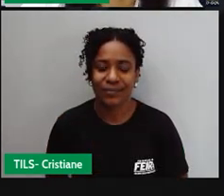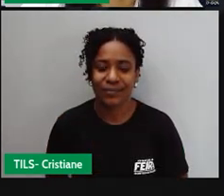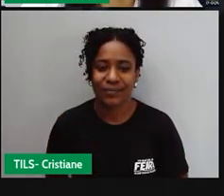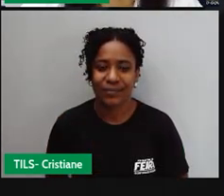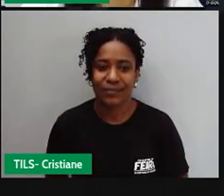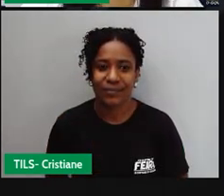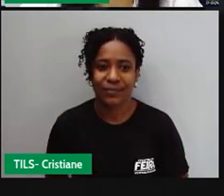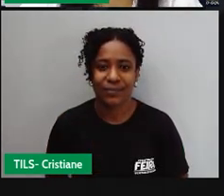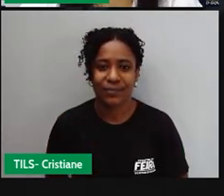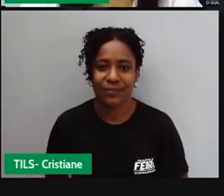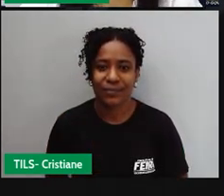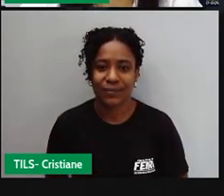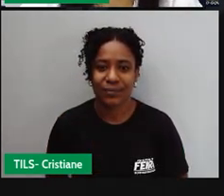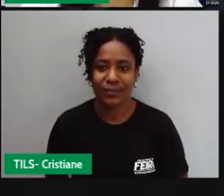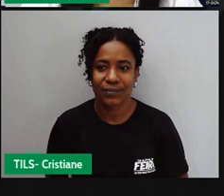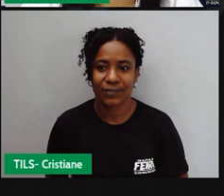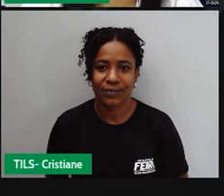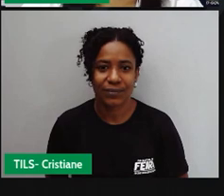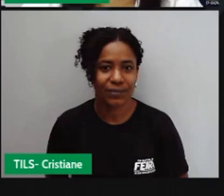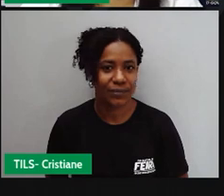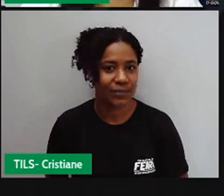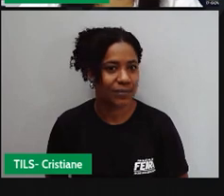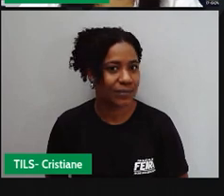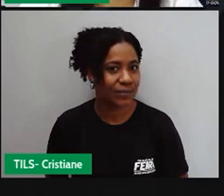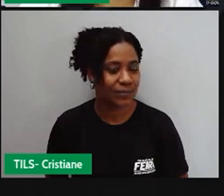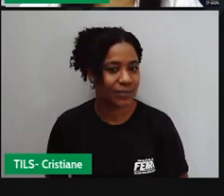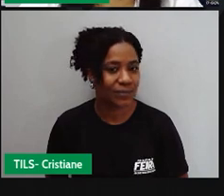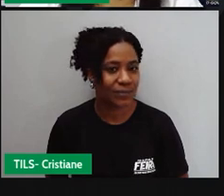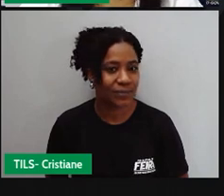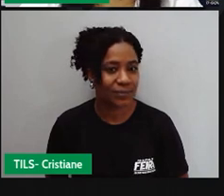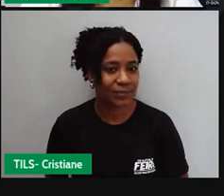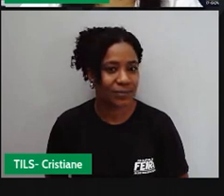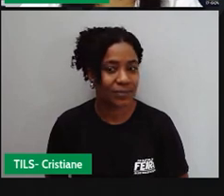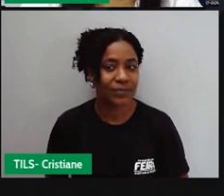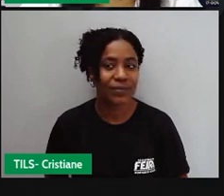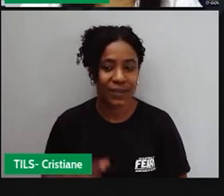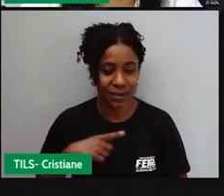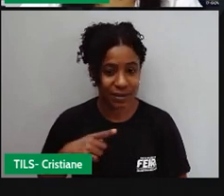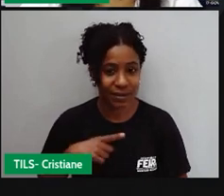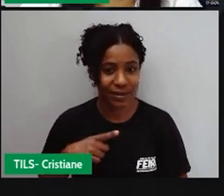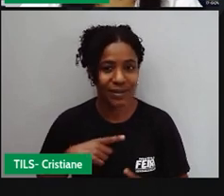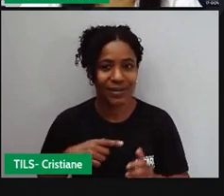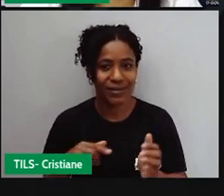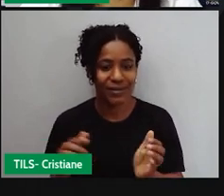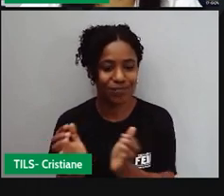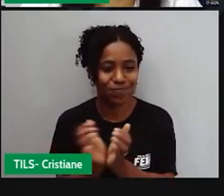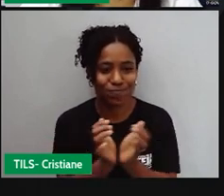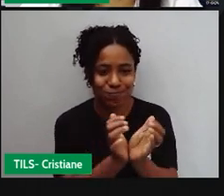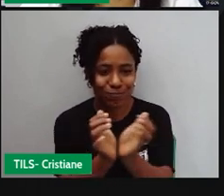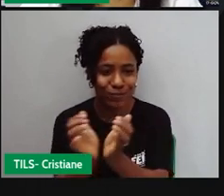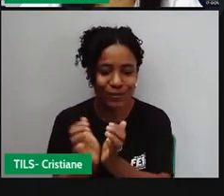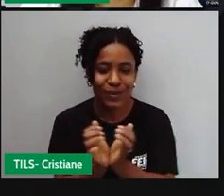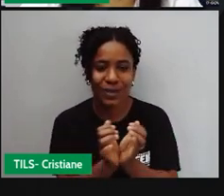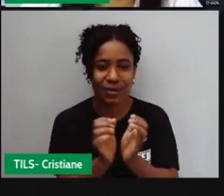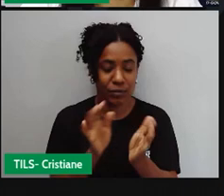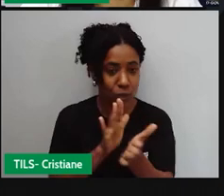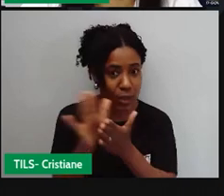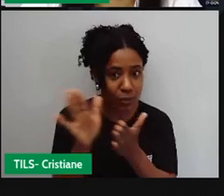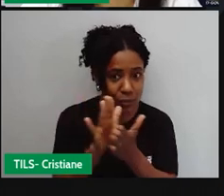O que eram os quilombos? Seriam acampamentos de escravos fugitivos? Um lugar de pouso para os escravos?